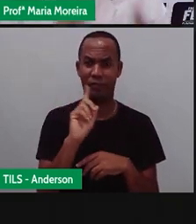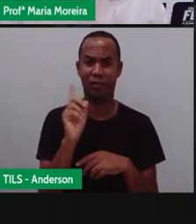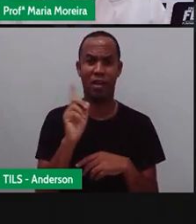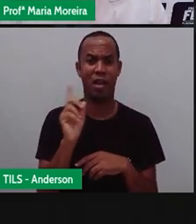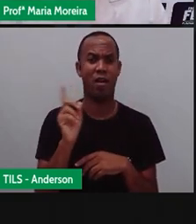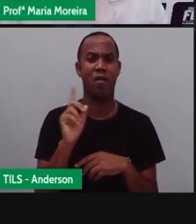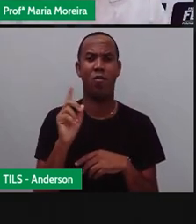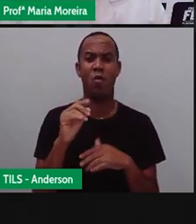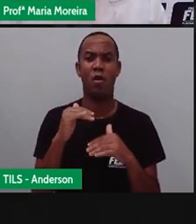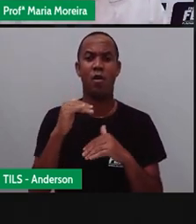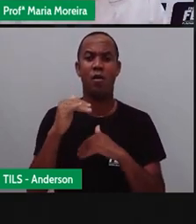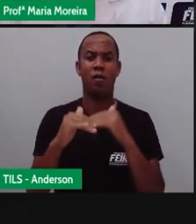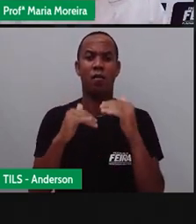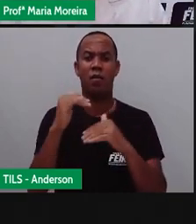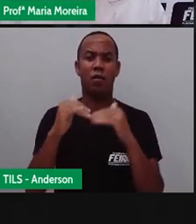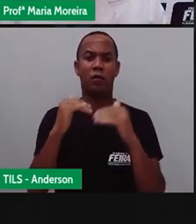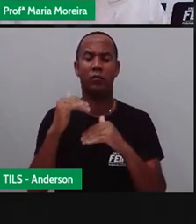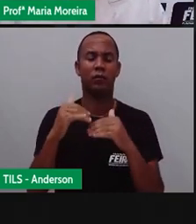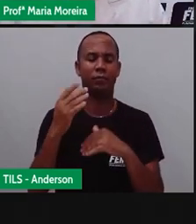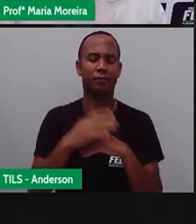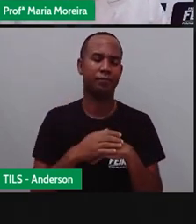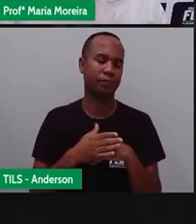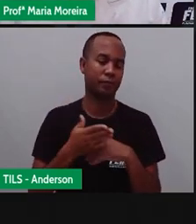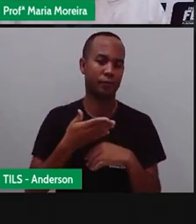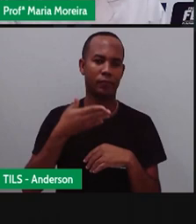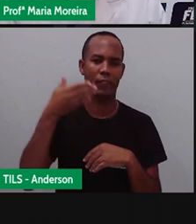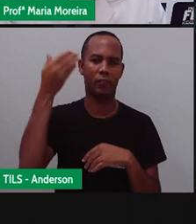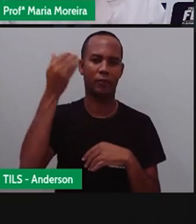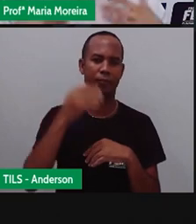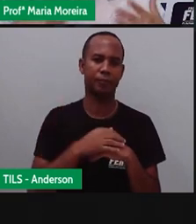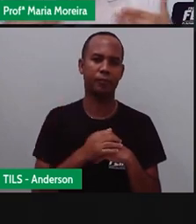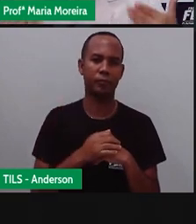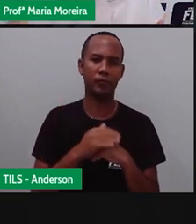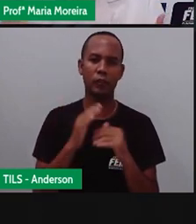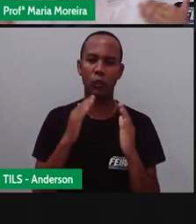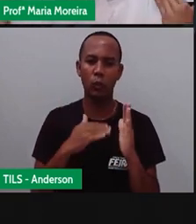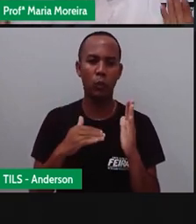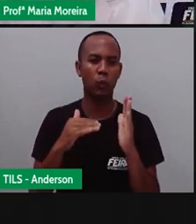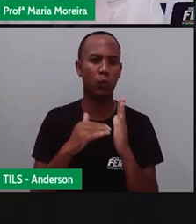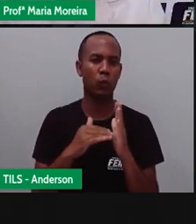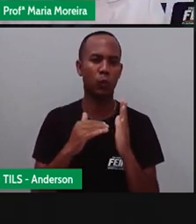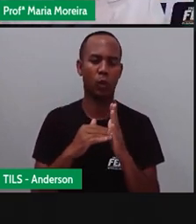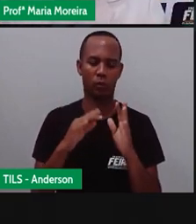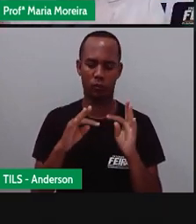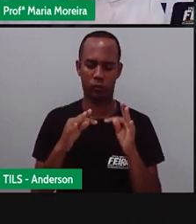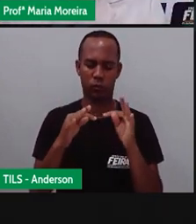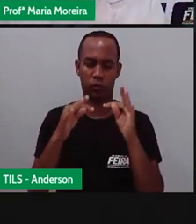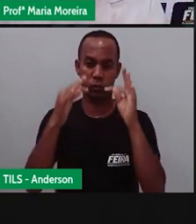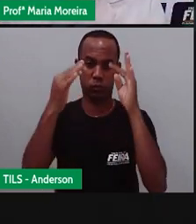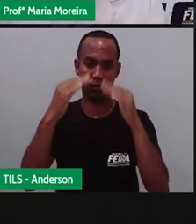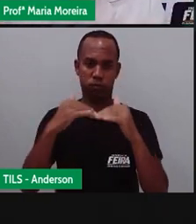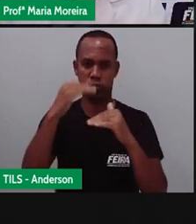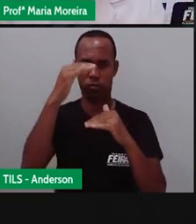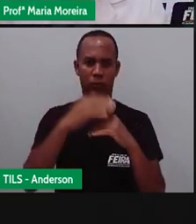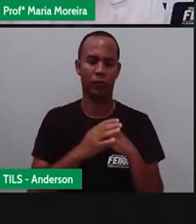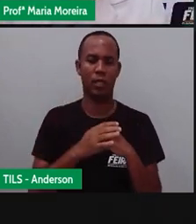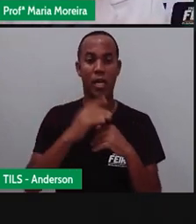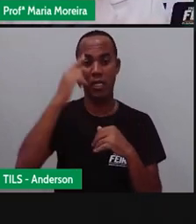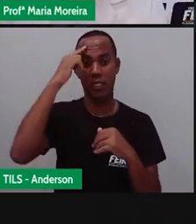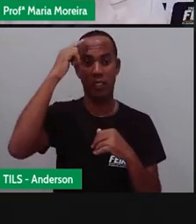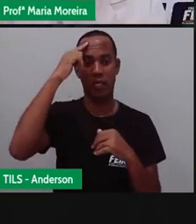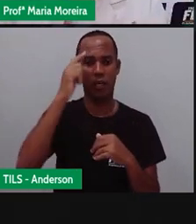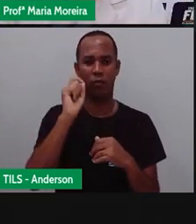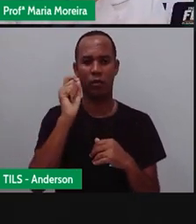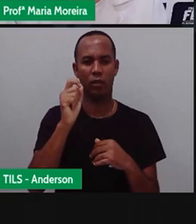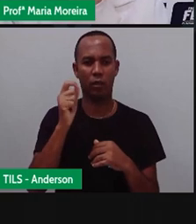ele foi inventado aí por Santos Dumont. Então, tudo foi evoluindo. Então, qual é a ideia? Tentei uma